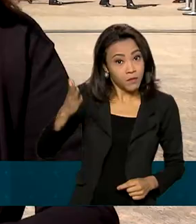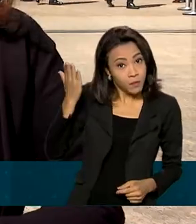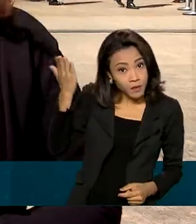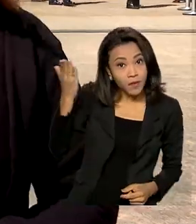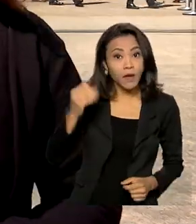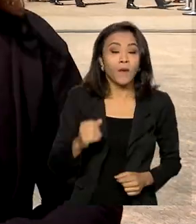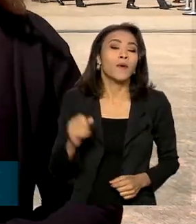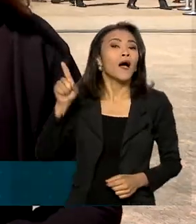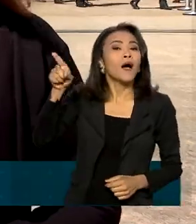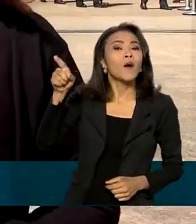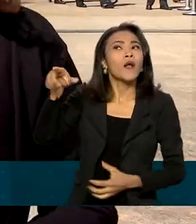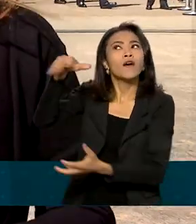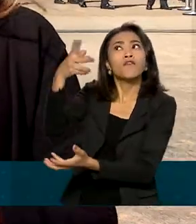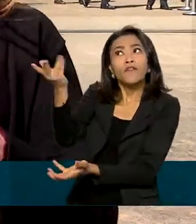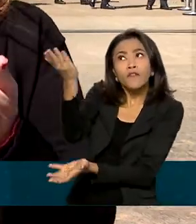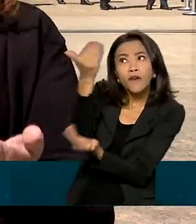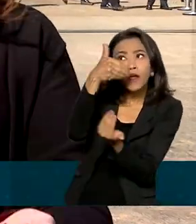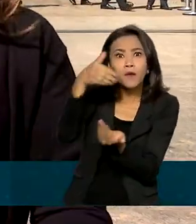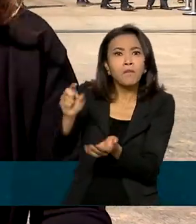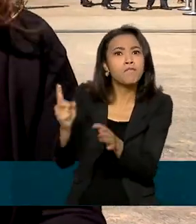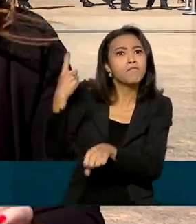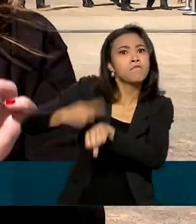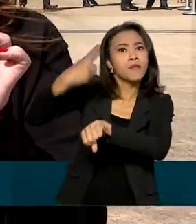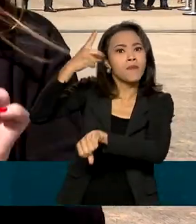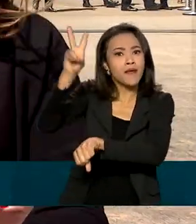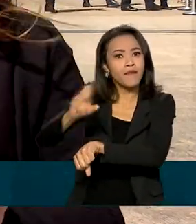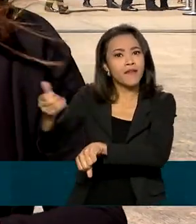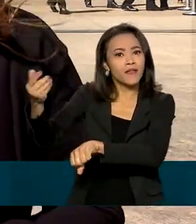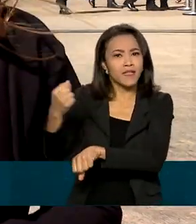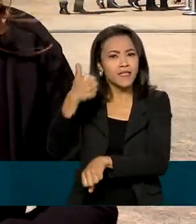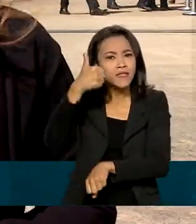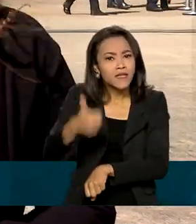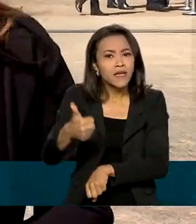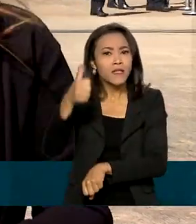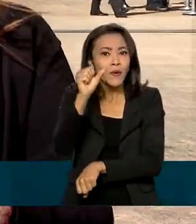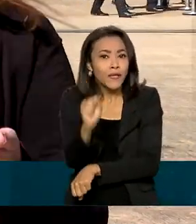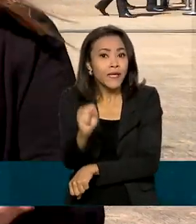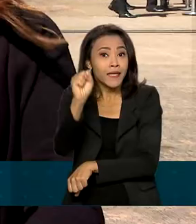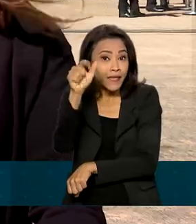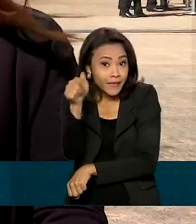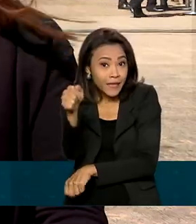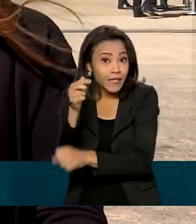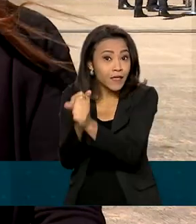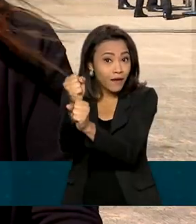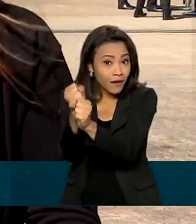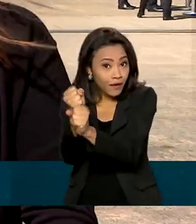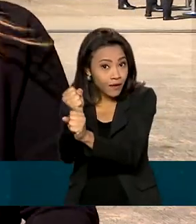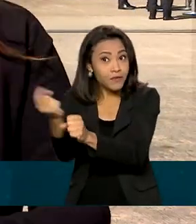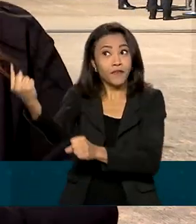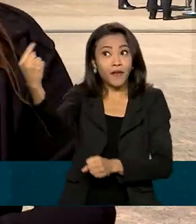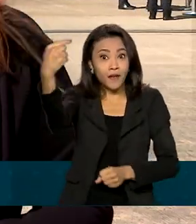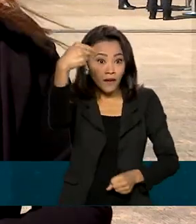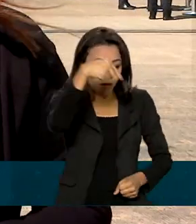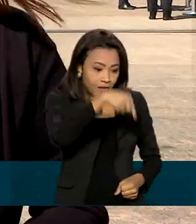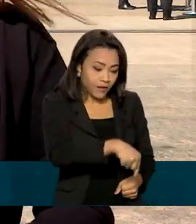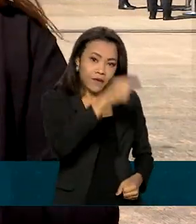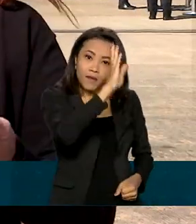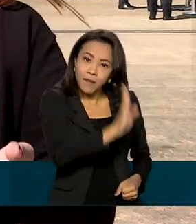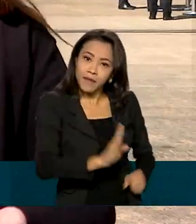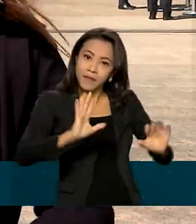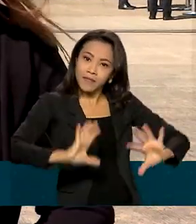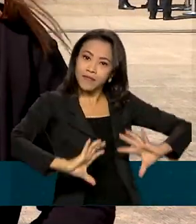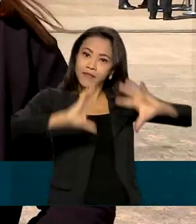agora deixou Portugal pela primeira vez em 187 anos e veio para o Brasil para celebrações